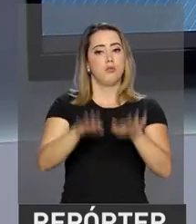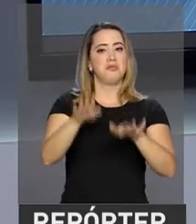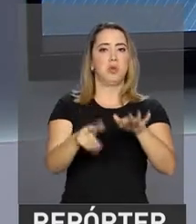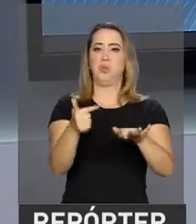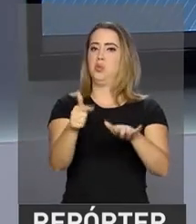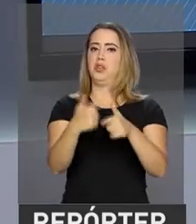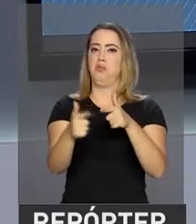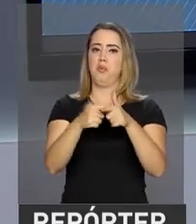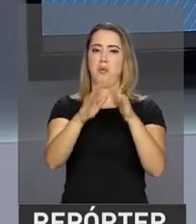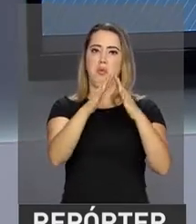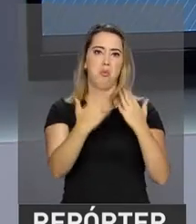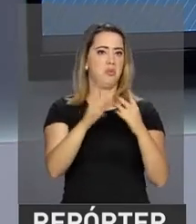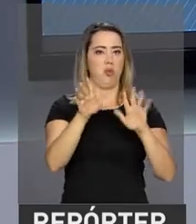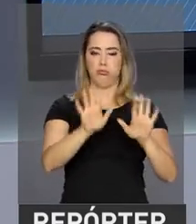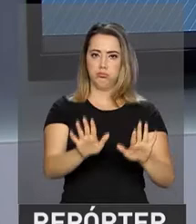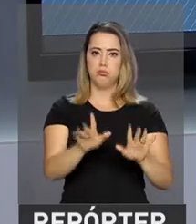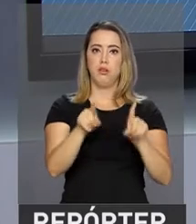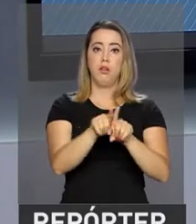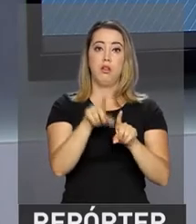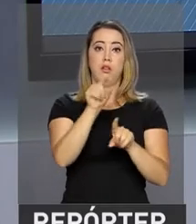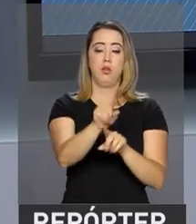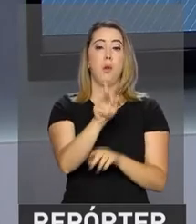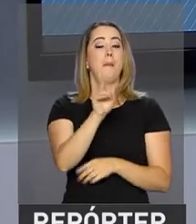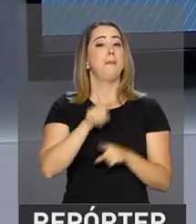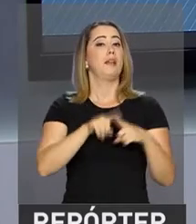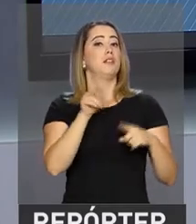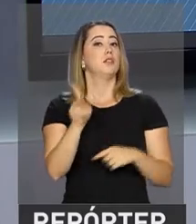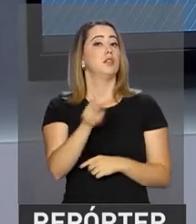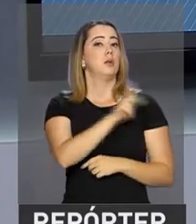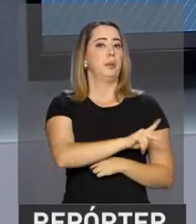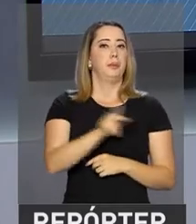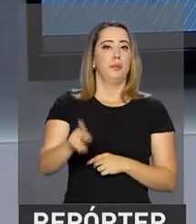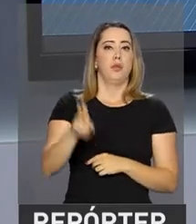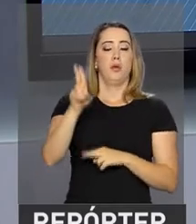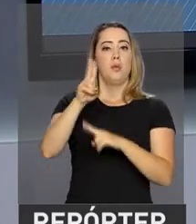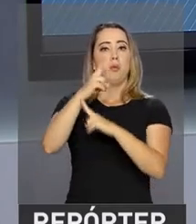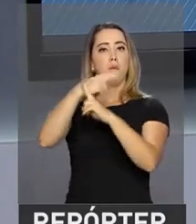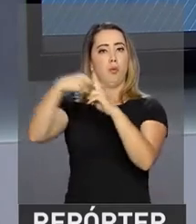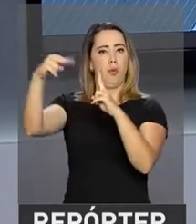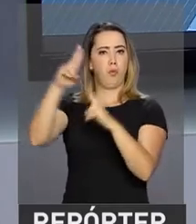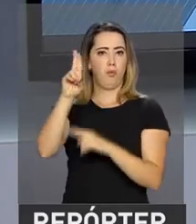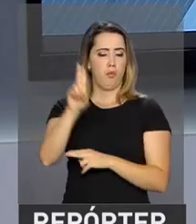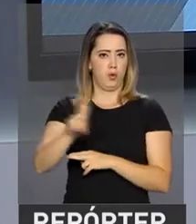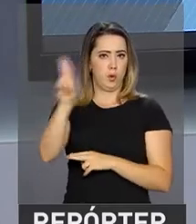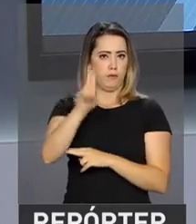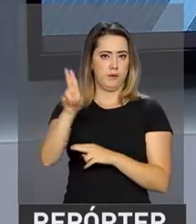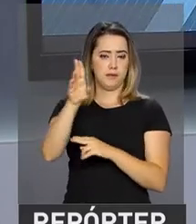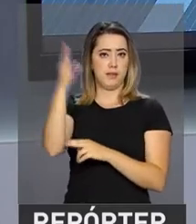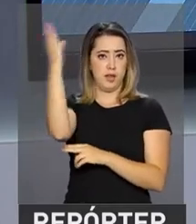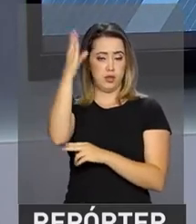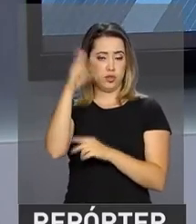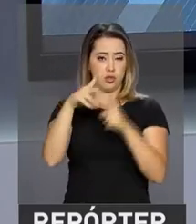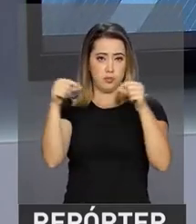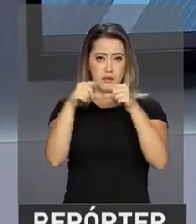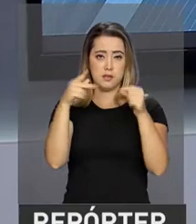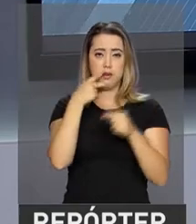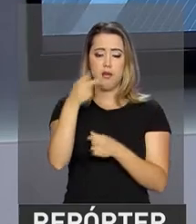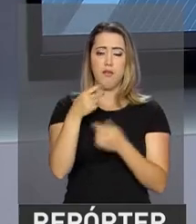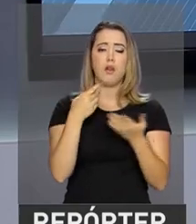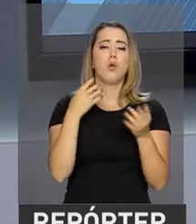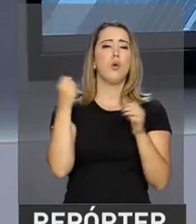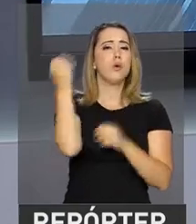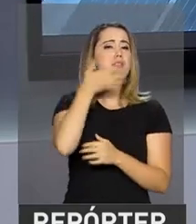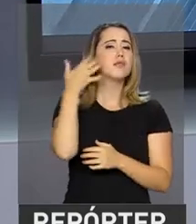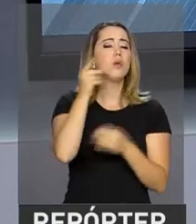desabrigados ou desalojados. O professor da Universidade de Brasília, Jorge Sandi, falou sobre o tremor e explicou